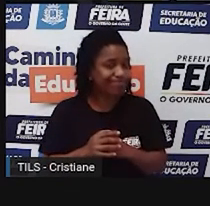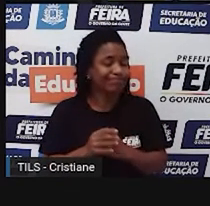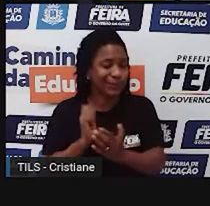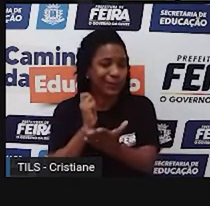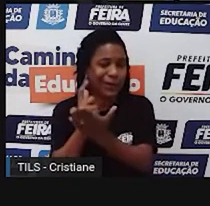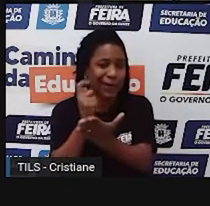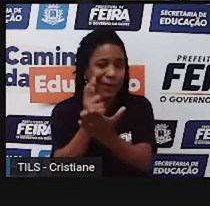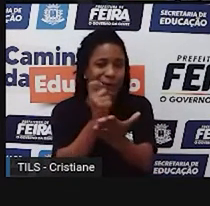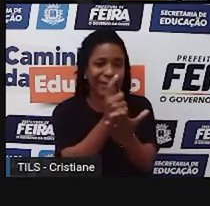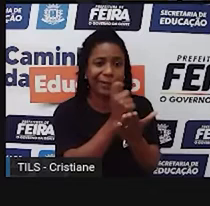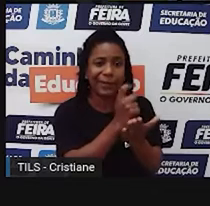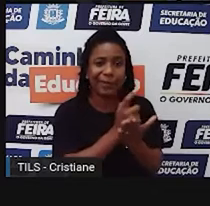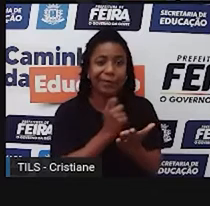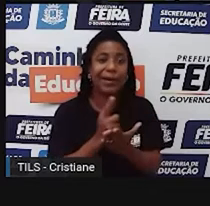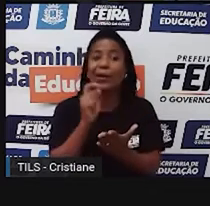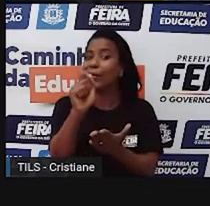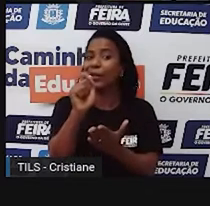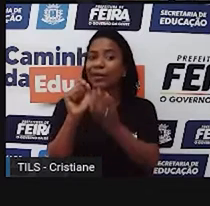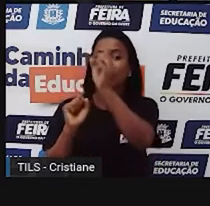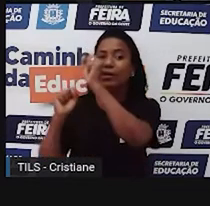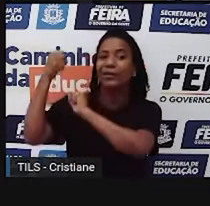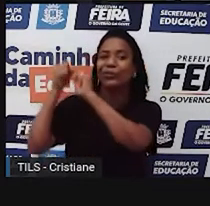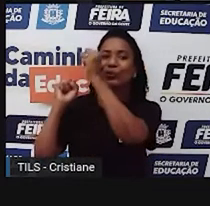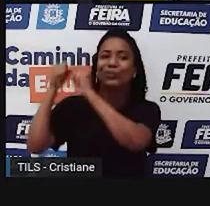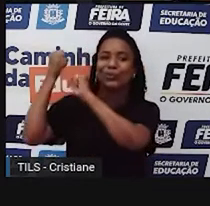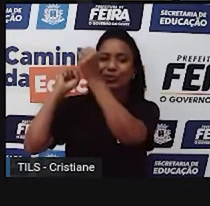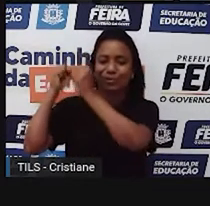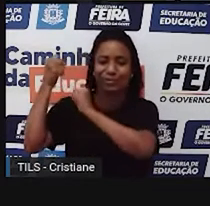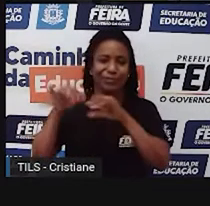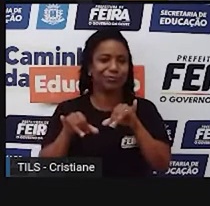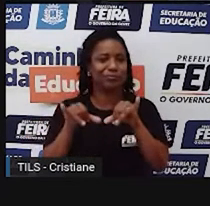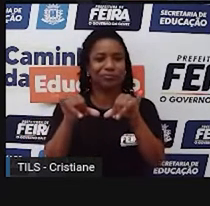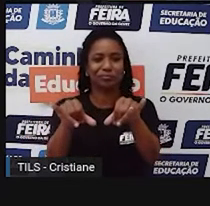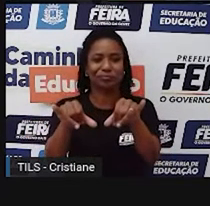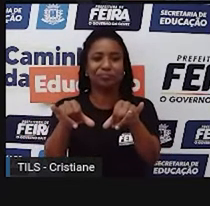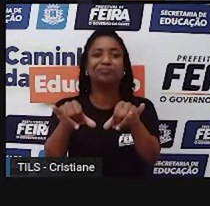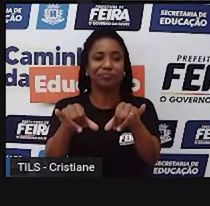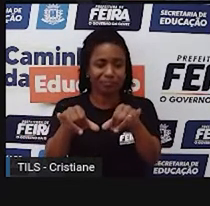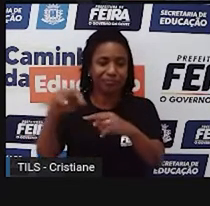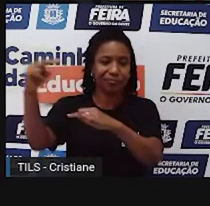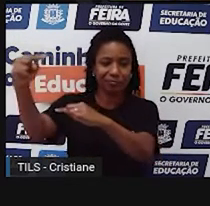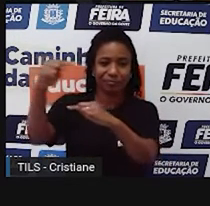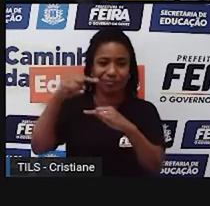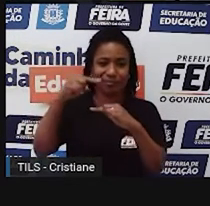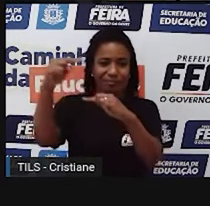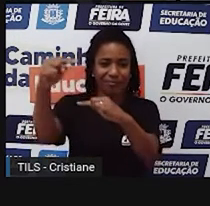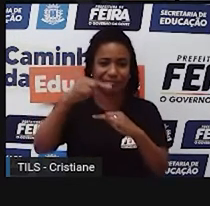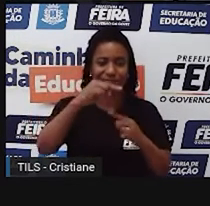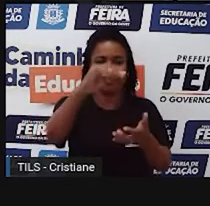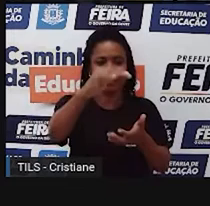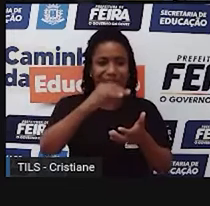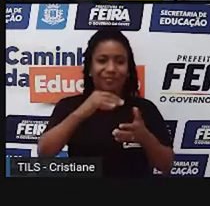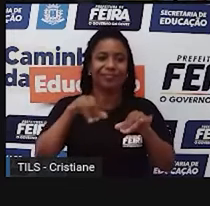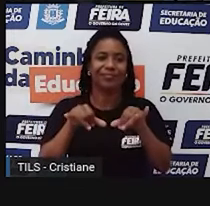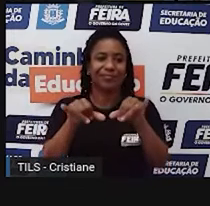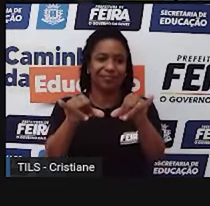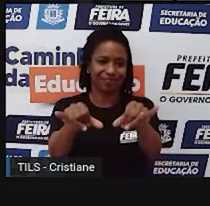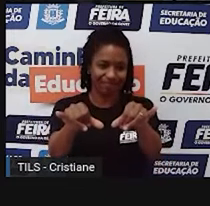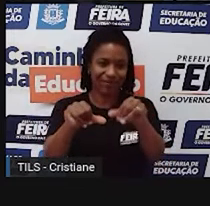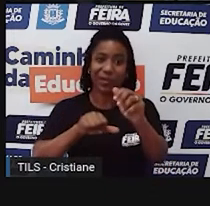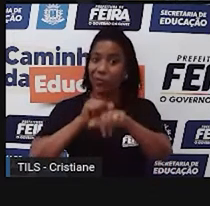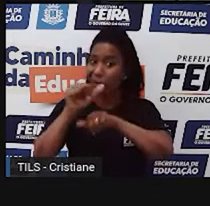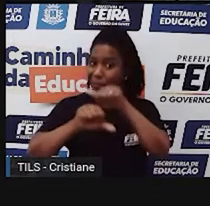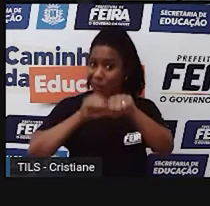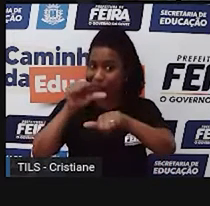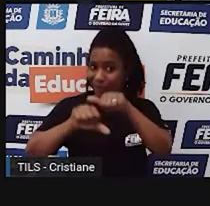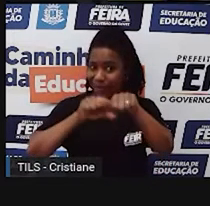industrializados, que aí é um salto que a gente vai dar. Com o advento da industrialização, foi que praticamente se mudou muita